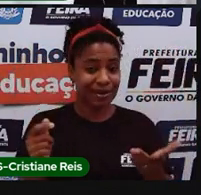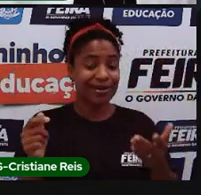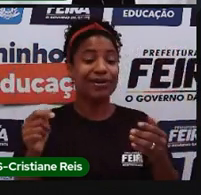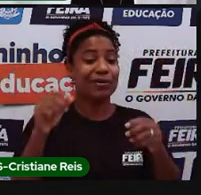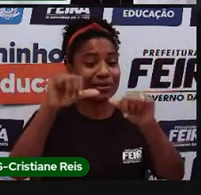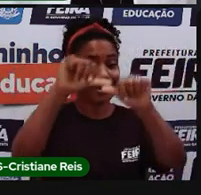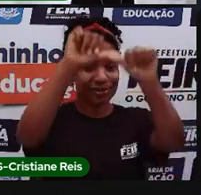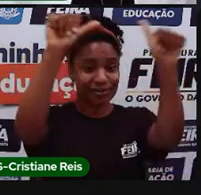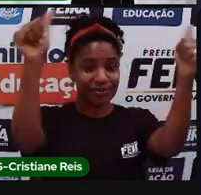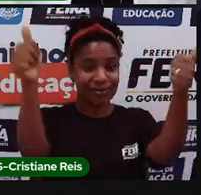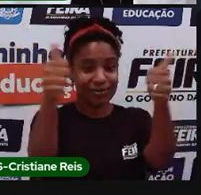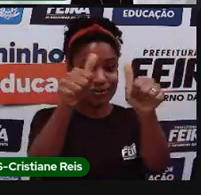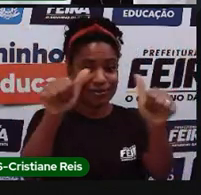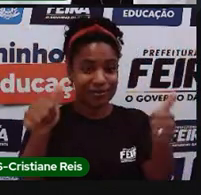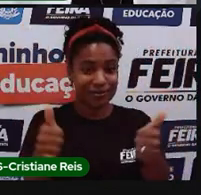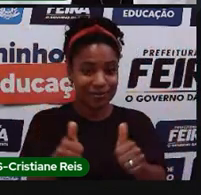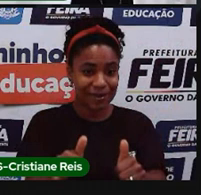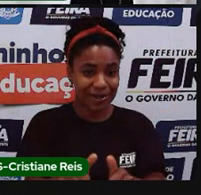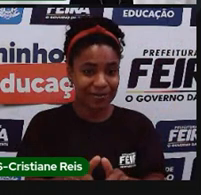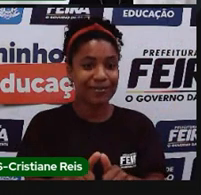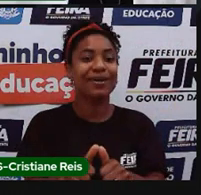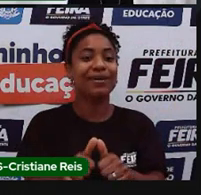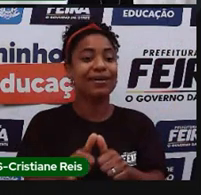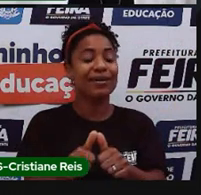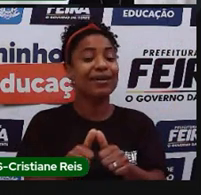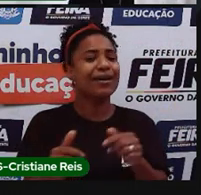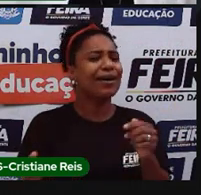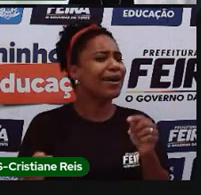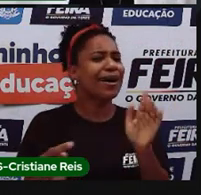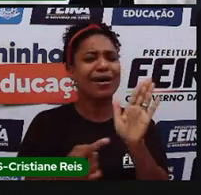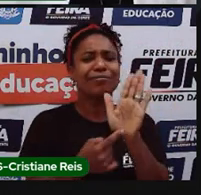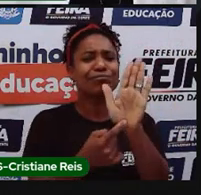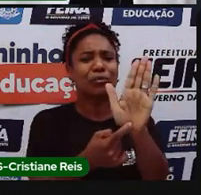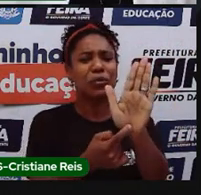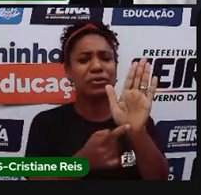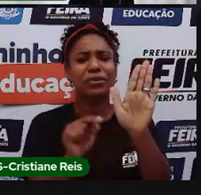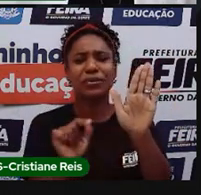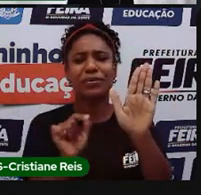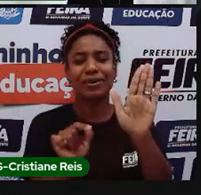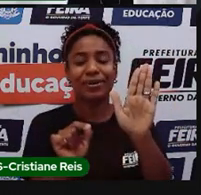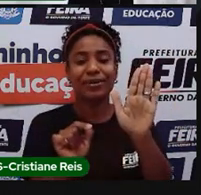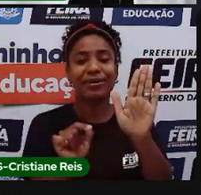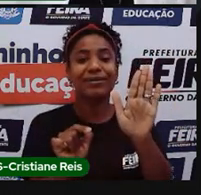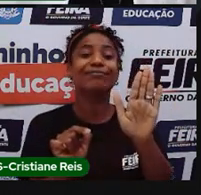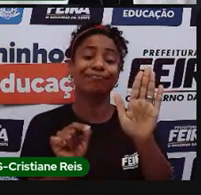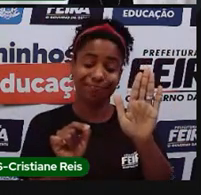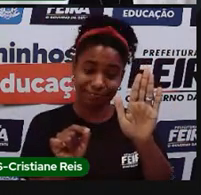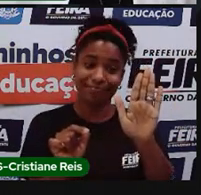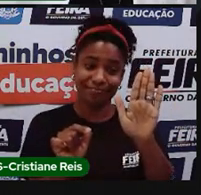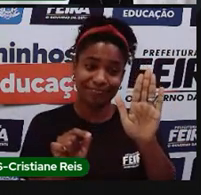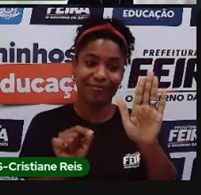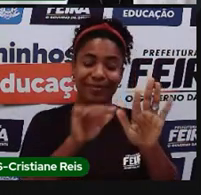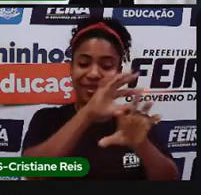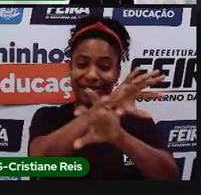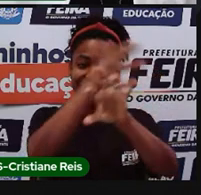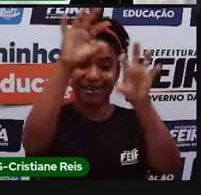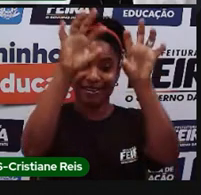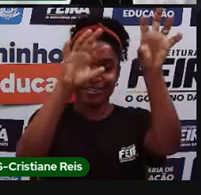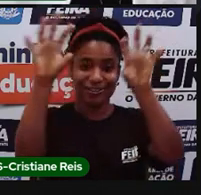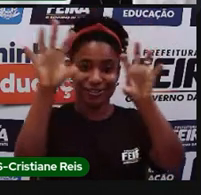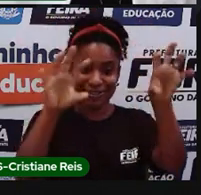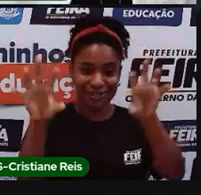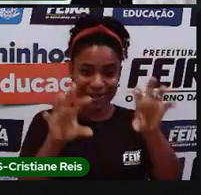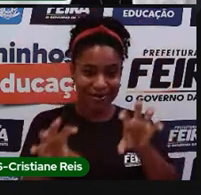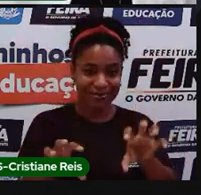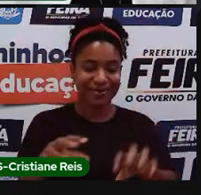representado. O que que o mapa está representando? Ou seja, o que ele está representando? A divisão regional. A gente tem